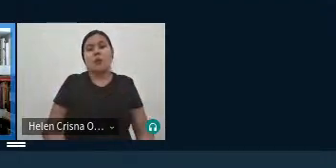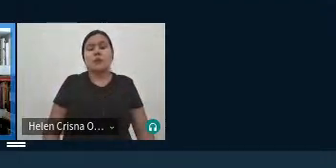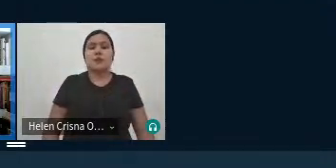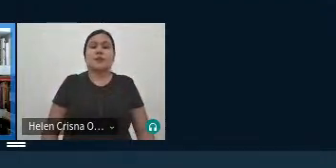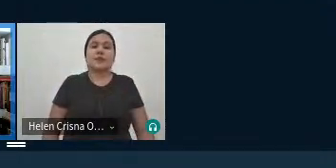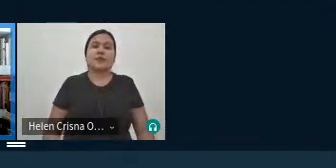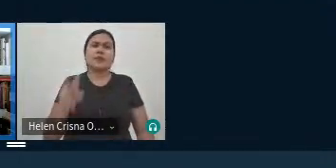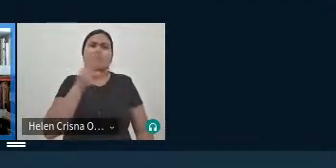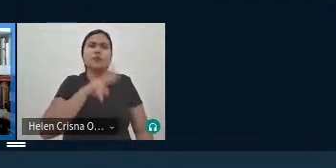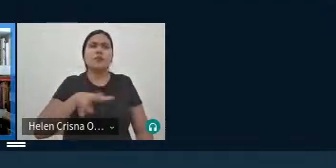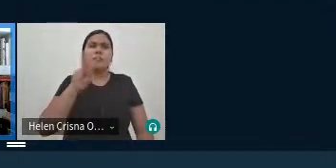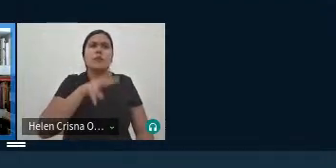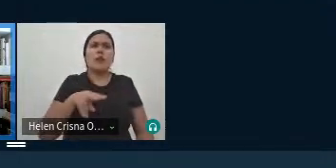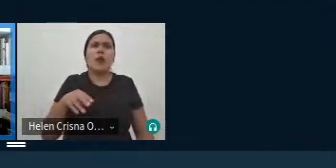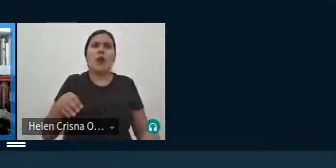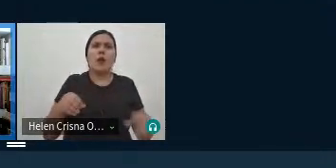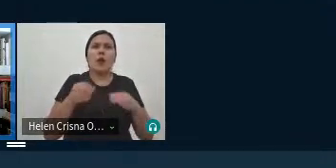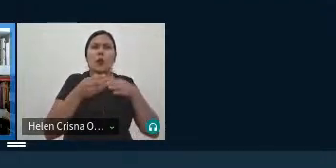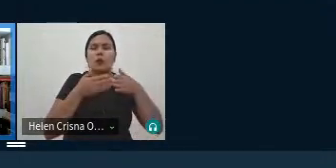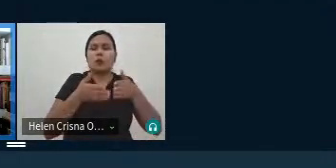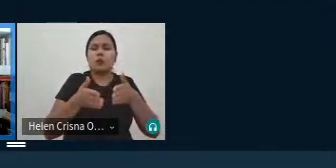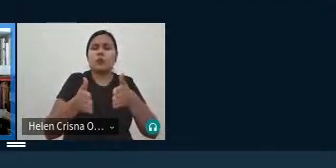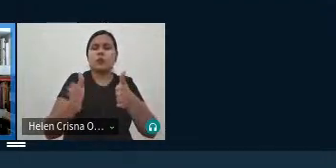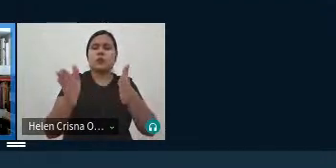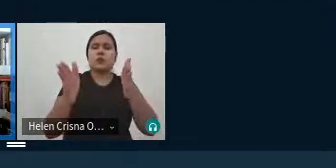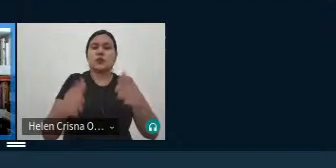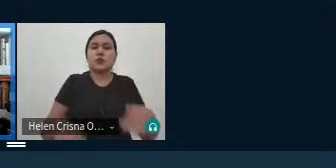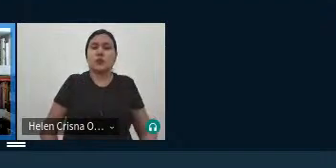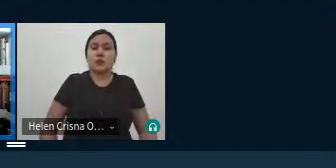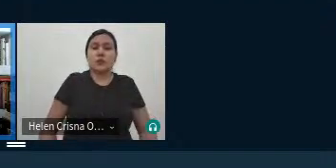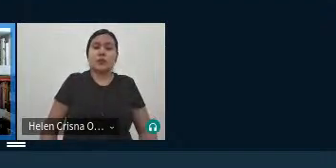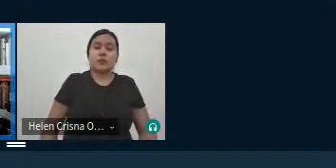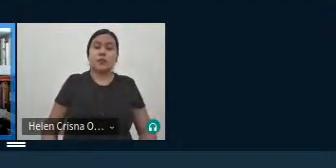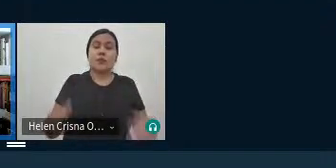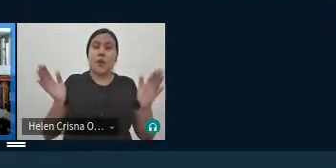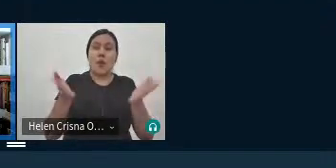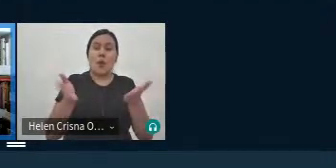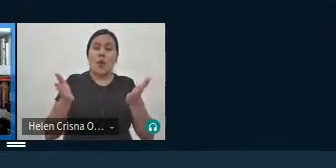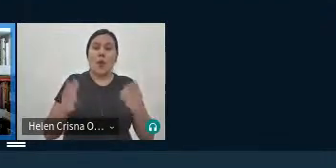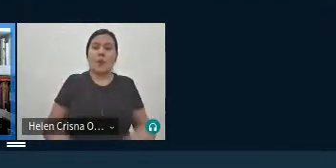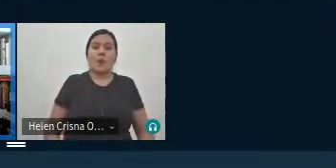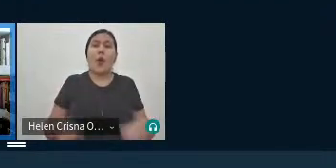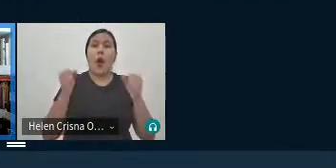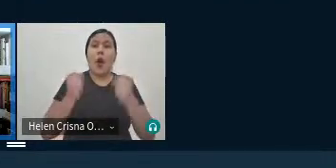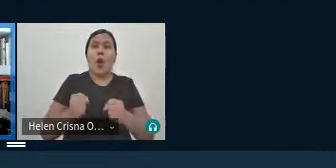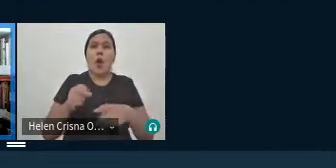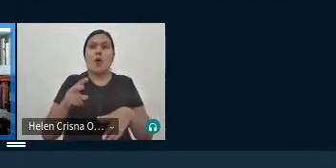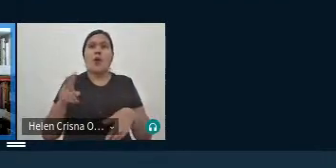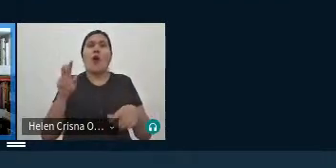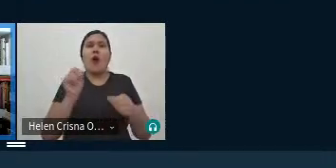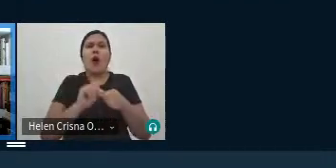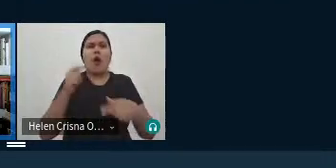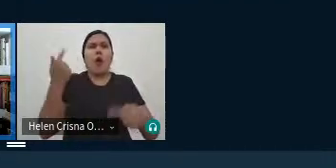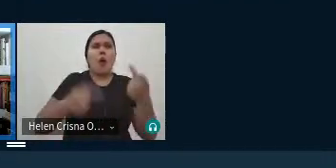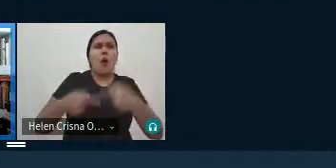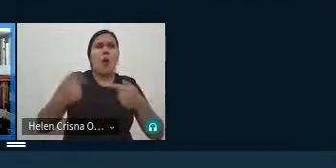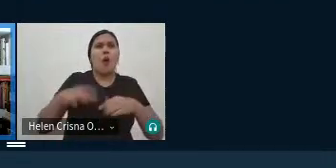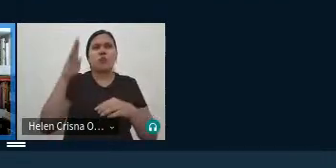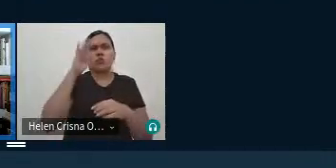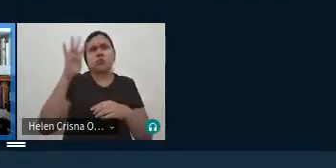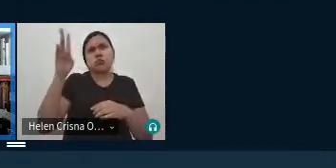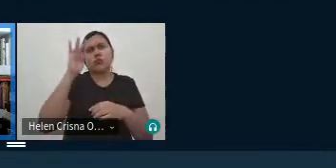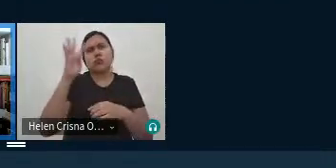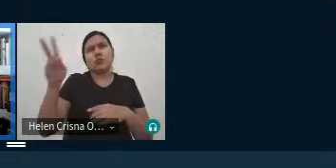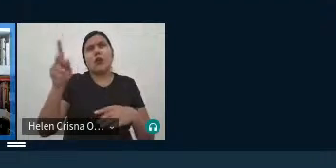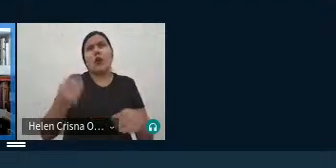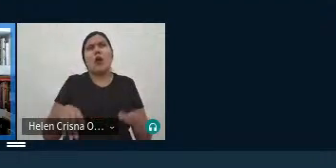pela jornada né aqui pela sua jornada de hoje para que nós possamos fazer esse debate refletir sobre